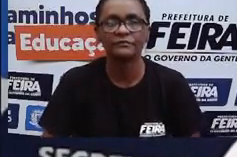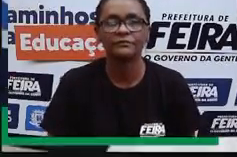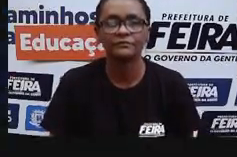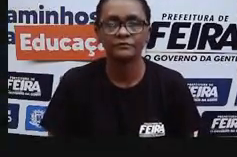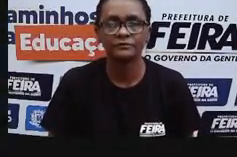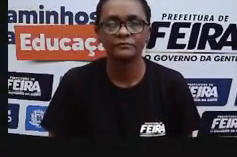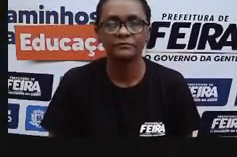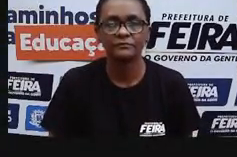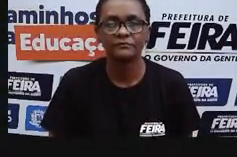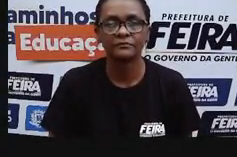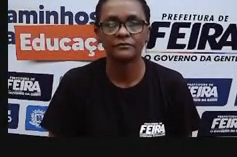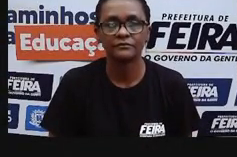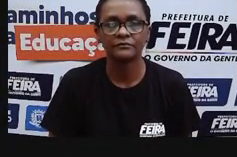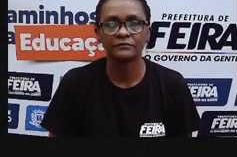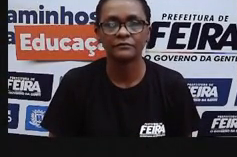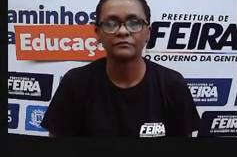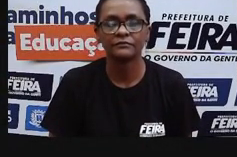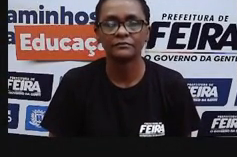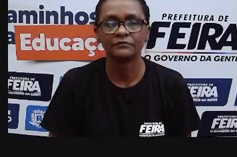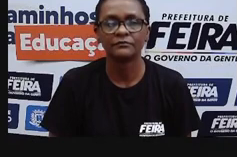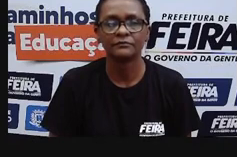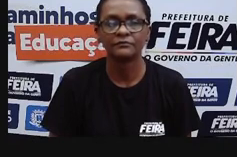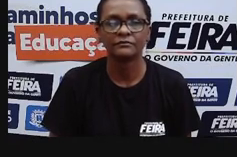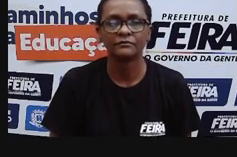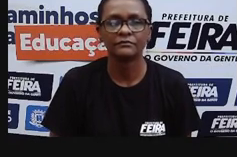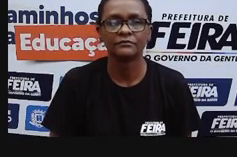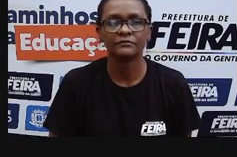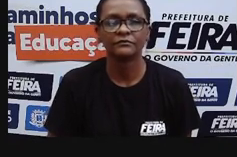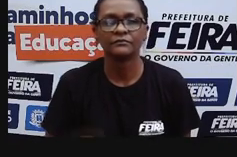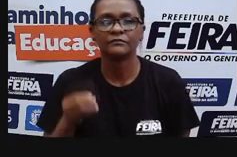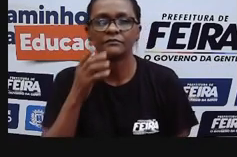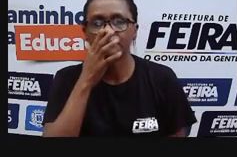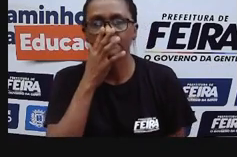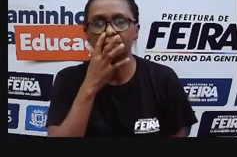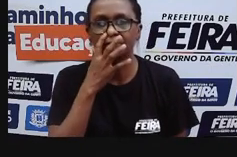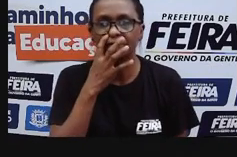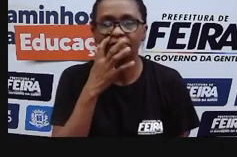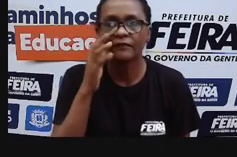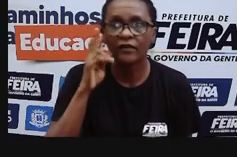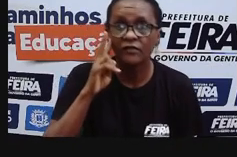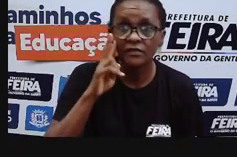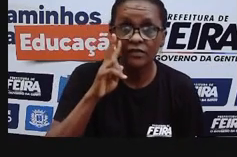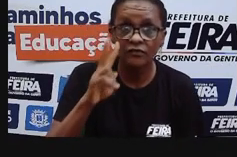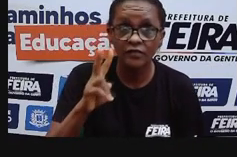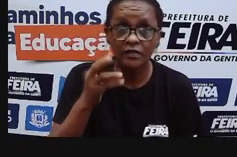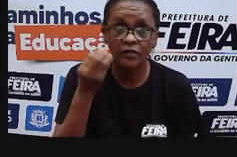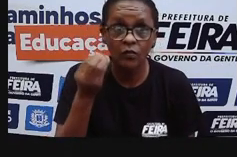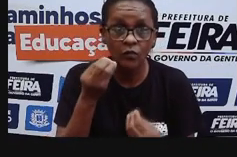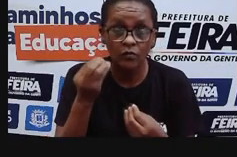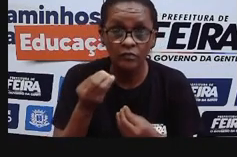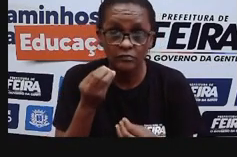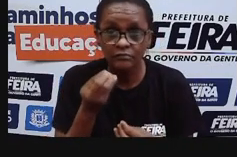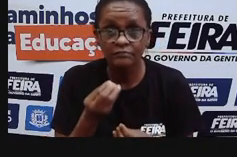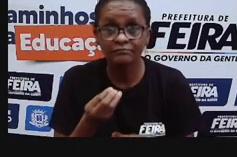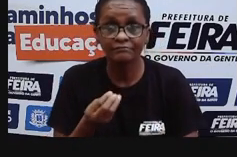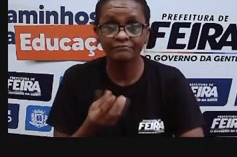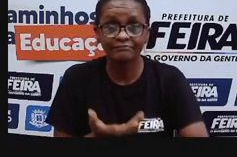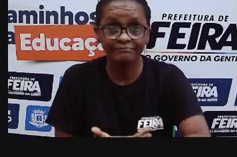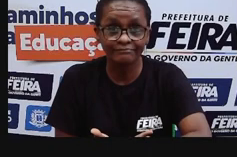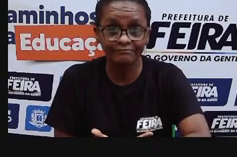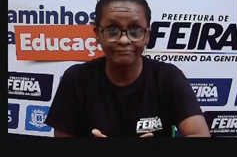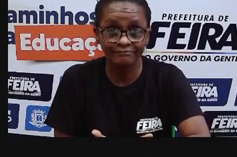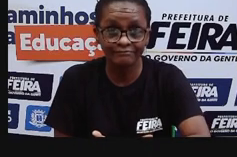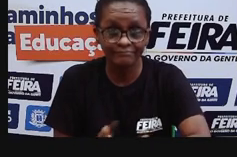É o intestino. Então, esta aqui é uma imagem microscópica, né? De